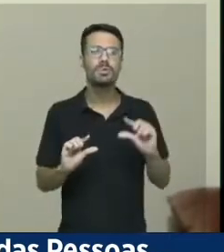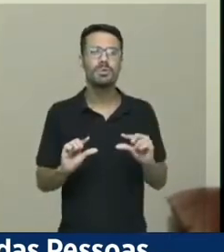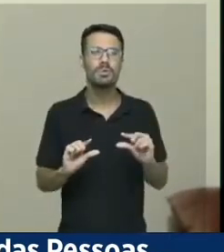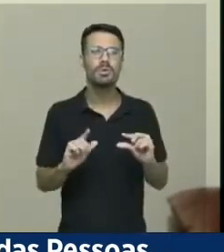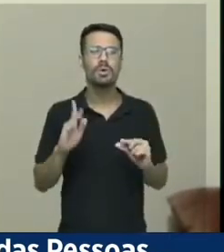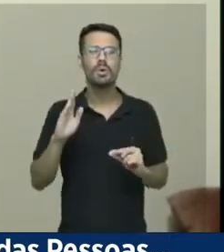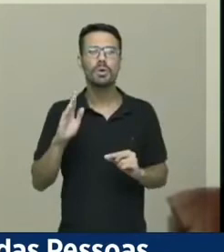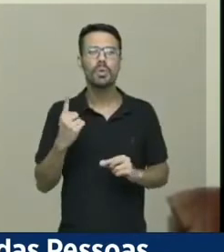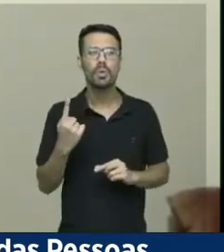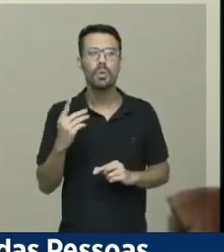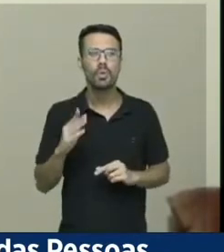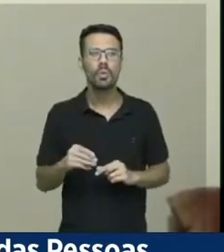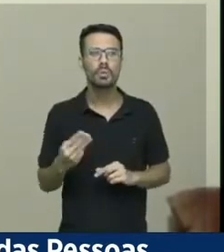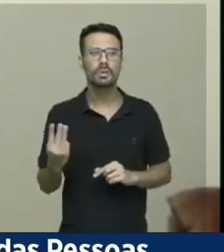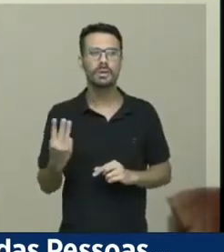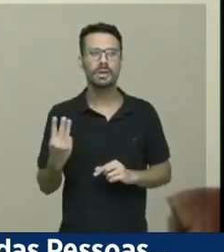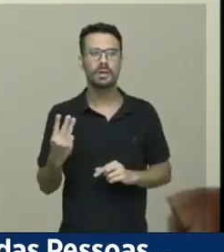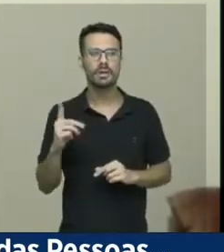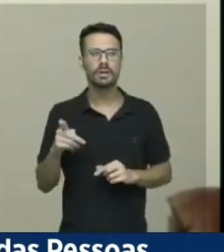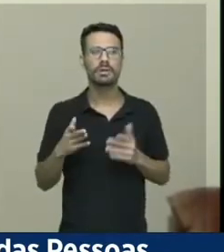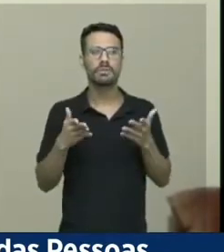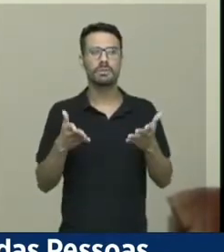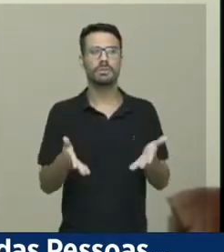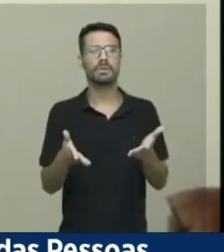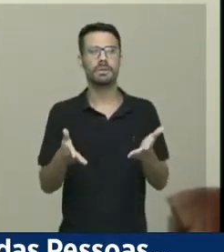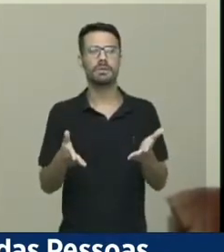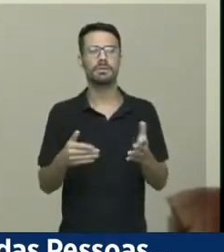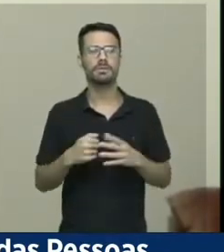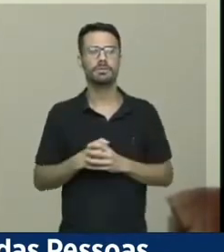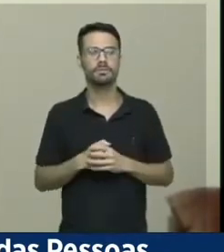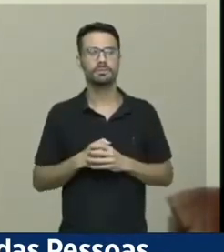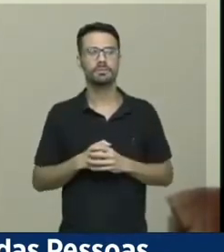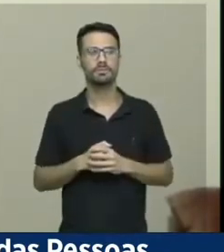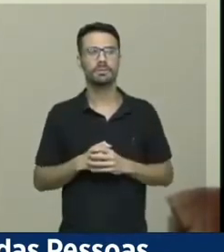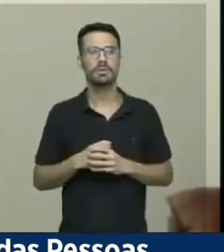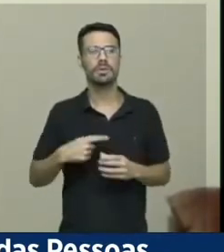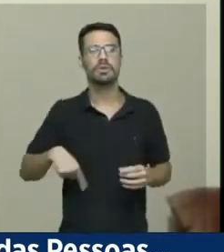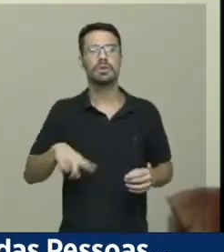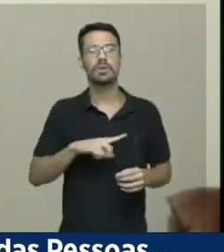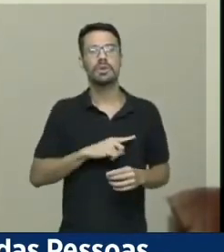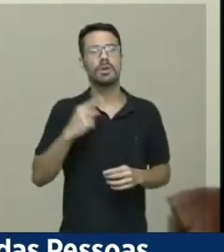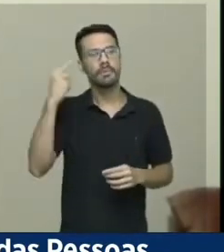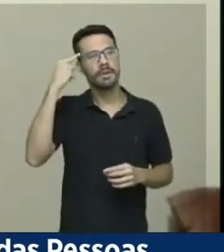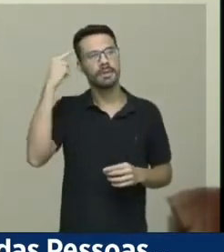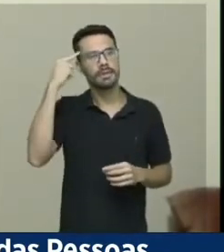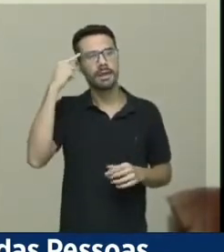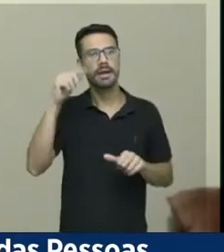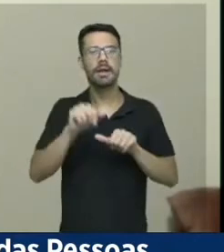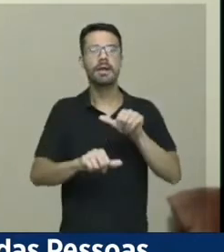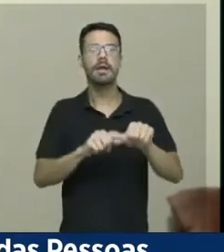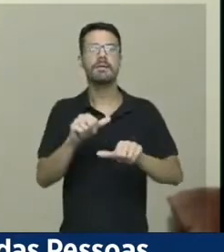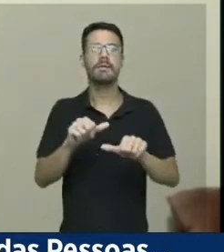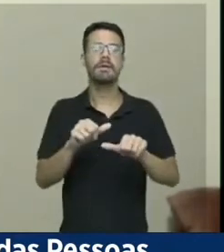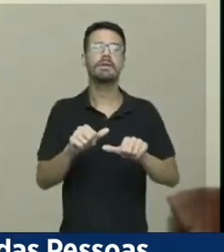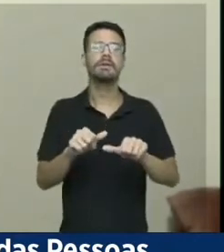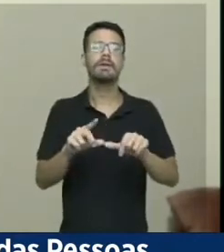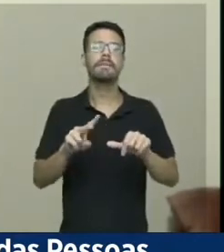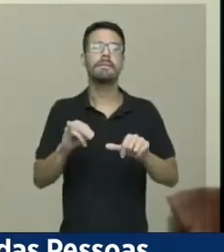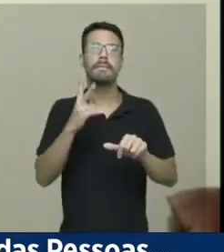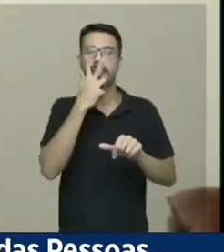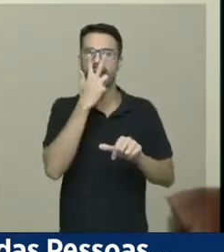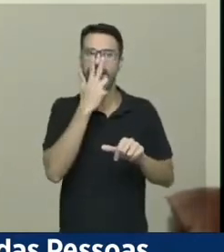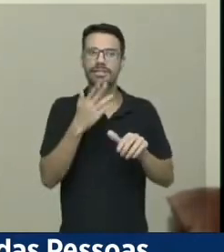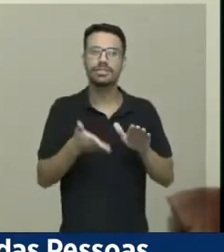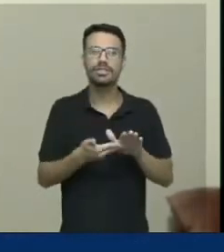um terço, para a composição total de conselheiros. E aí nós pensamos que, com alguma reforma, algum ajuste, a gente está retirando